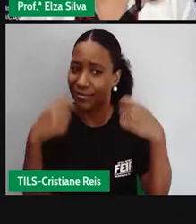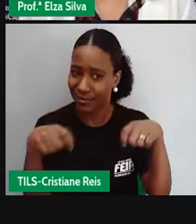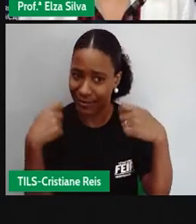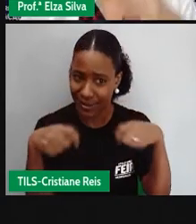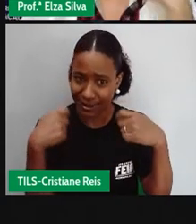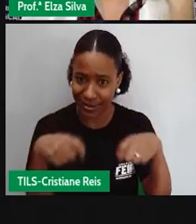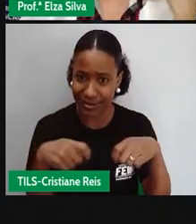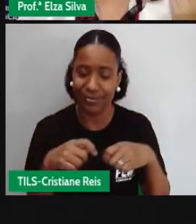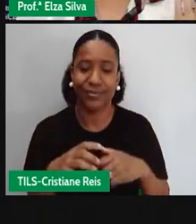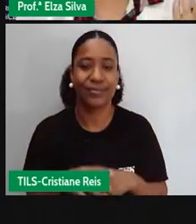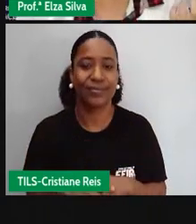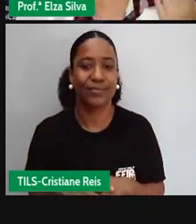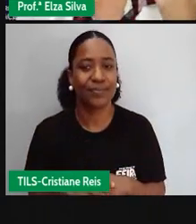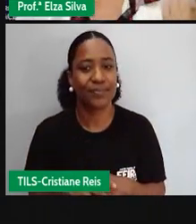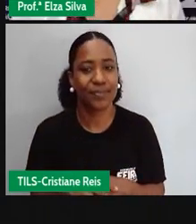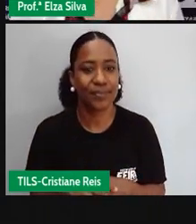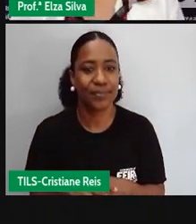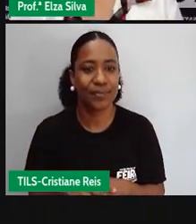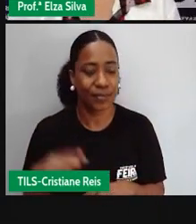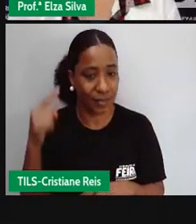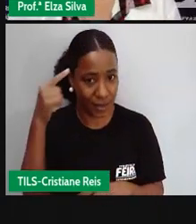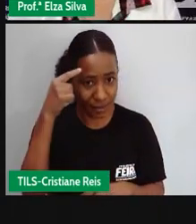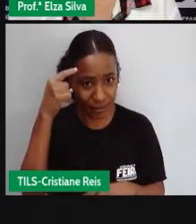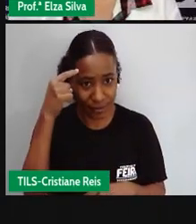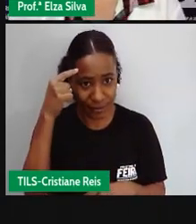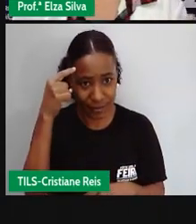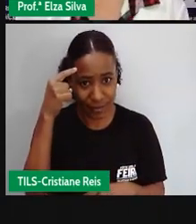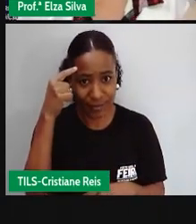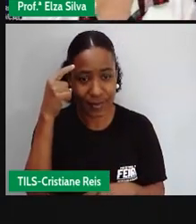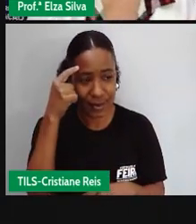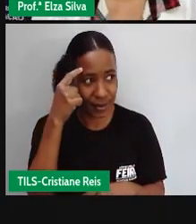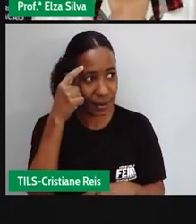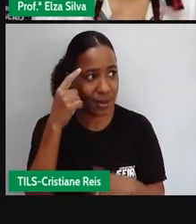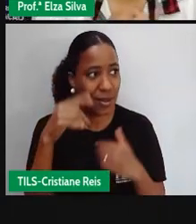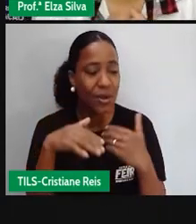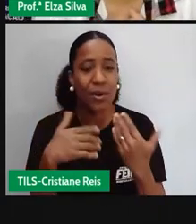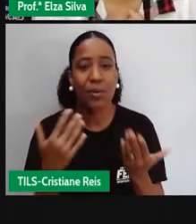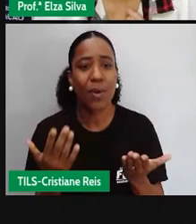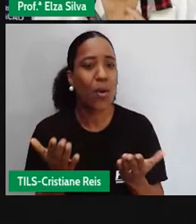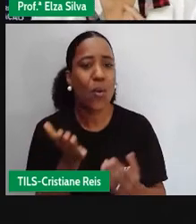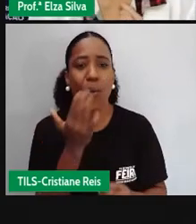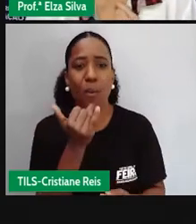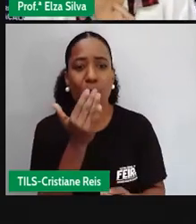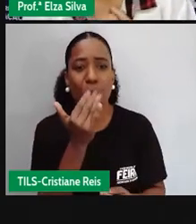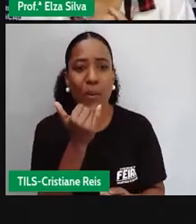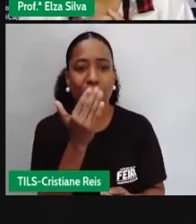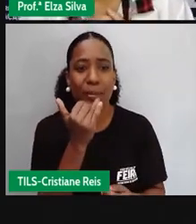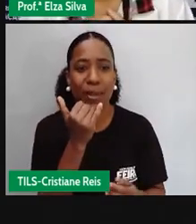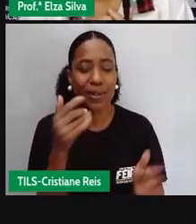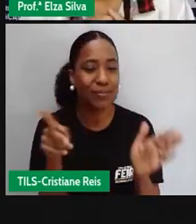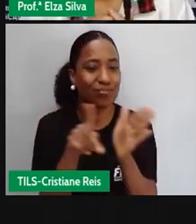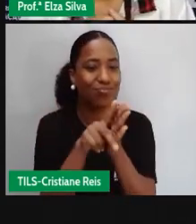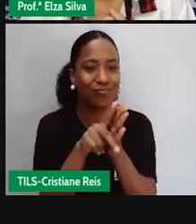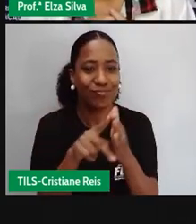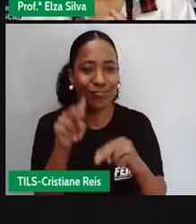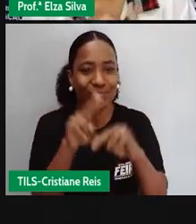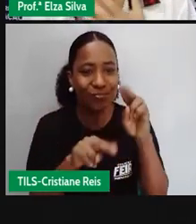Vamos pensar sobre typical foods. Quais os alimentos típicos que nós vamos comprar